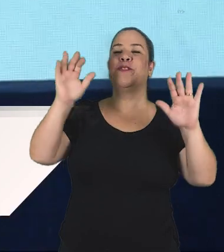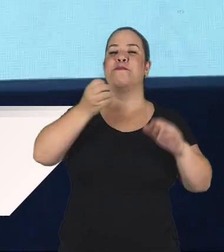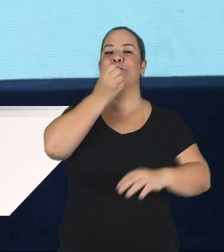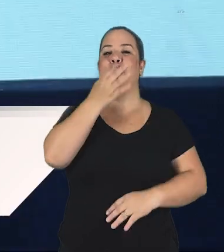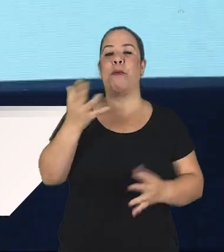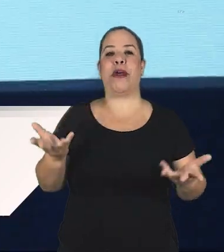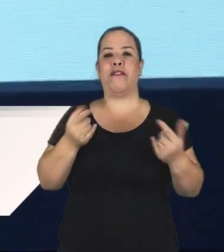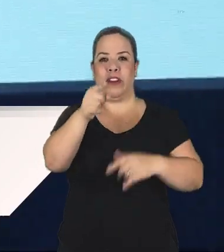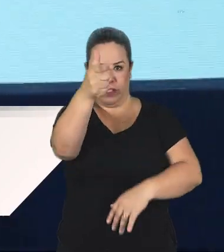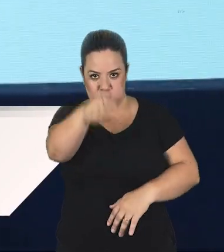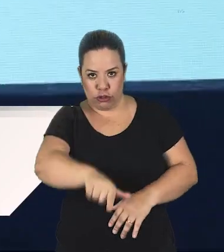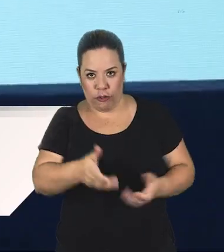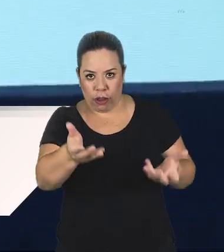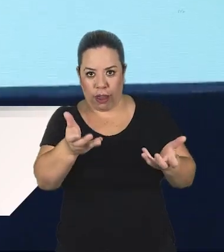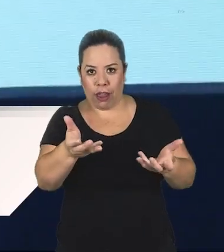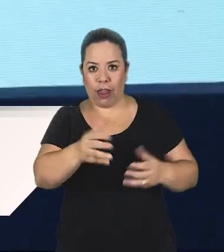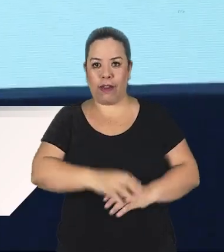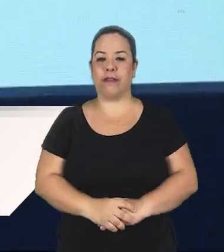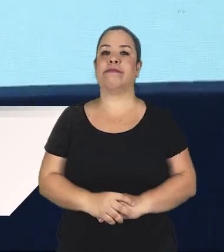Maravilha! Quem quer de novo?